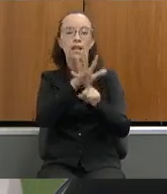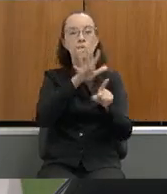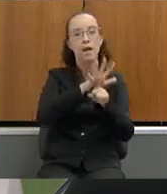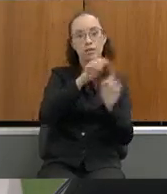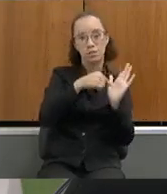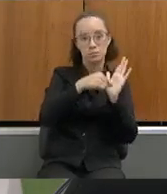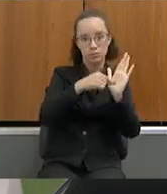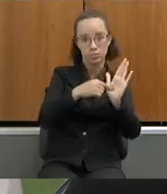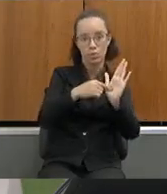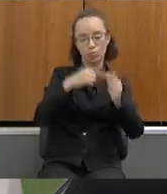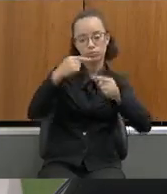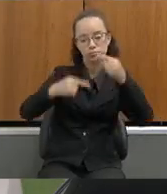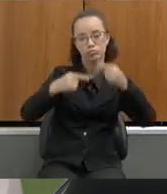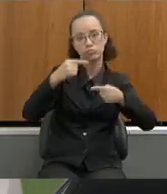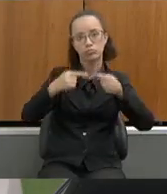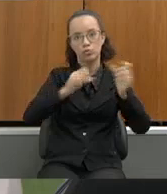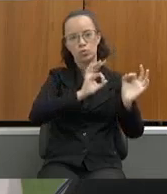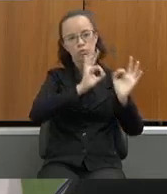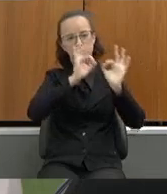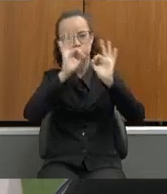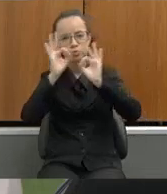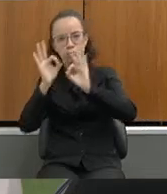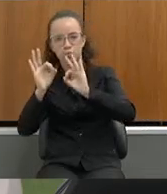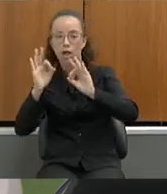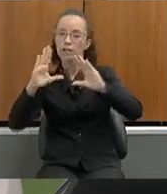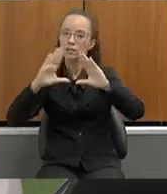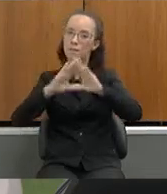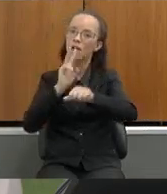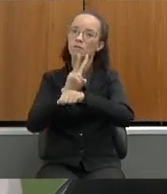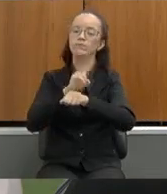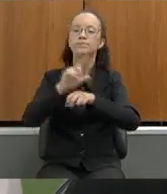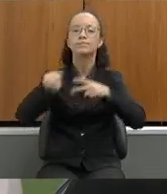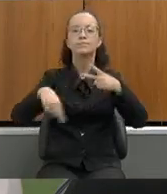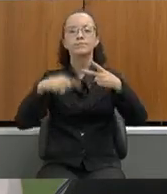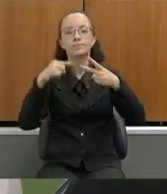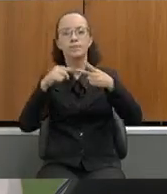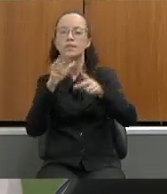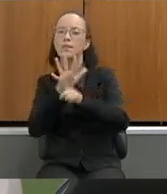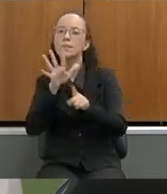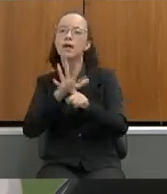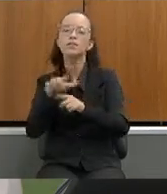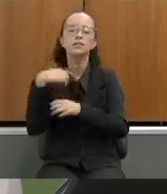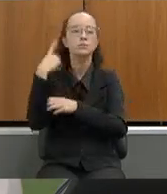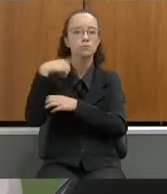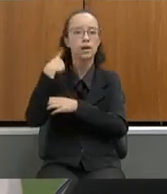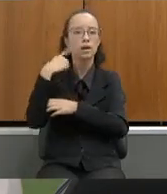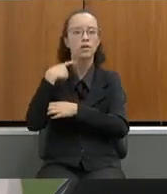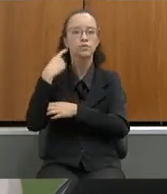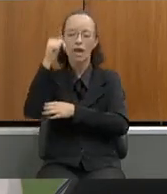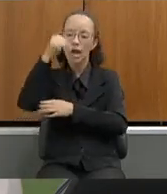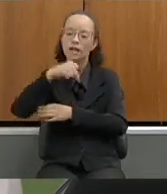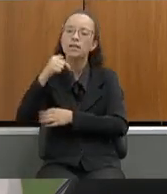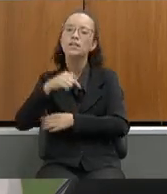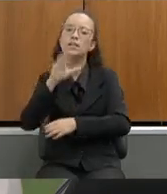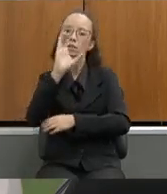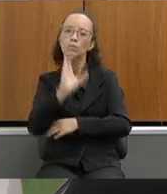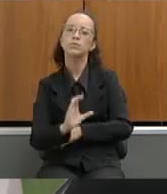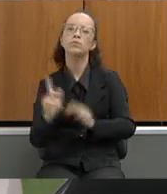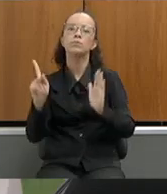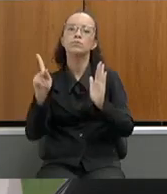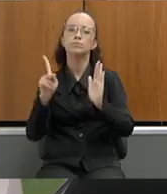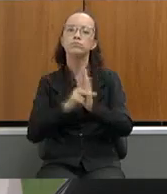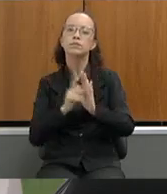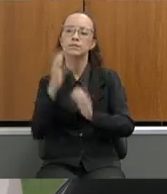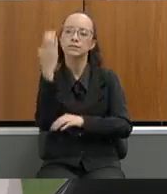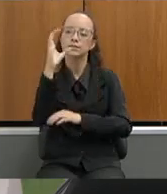apresentadas e discutidas durante esse Assembleia Fiscaliza e de demandas que deputados daqui da Comissão de Educação Ciência